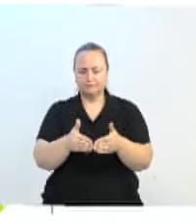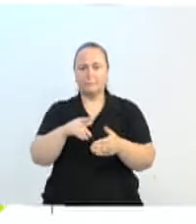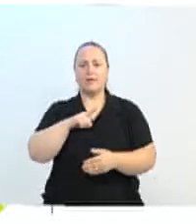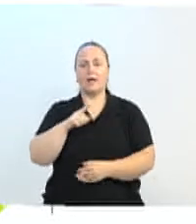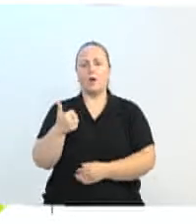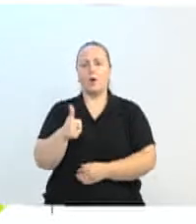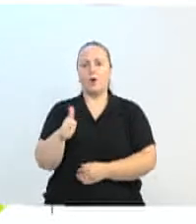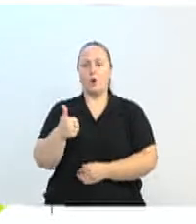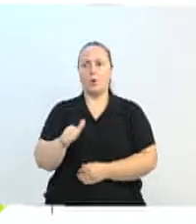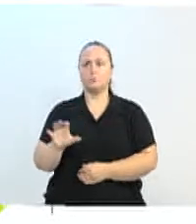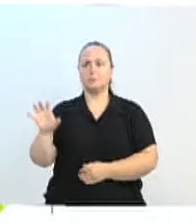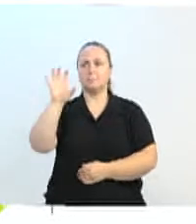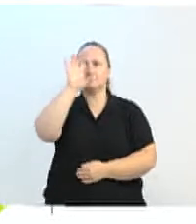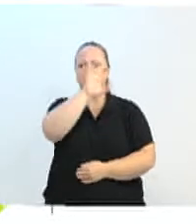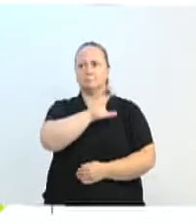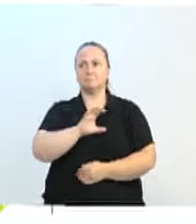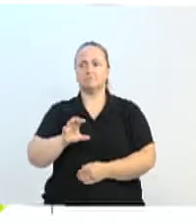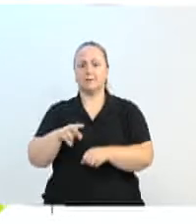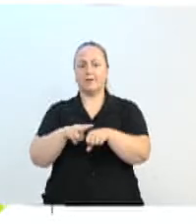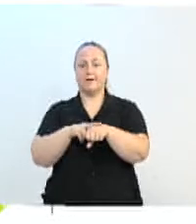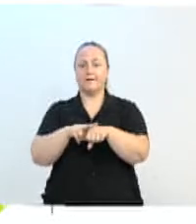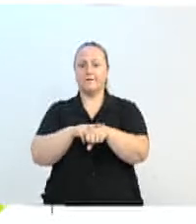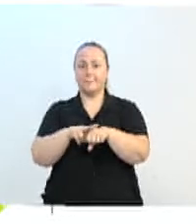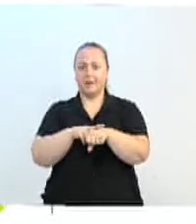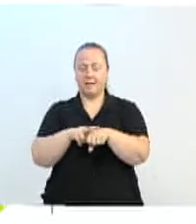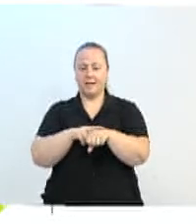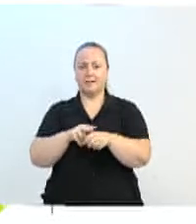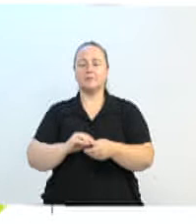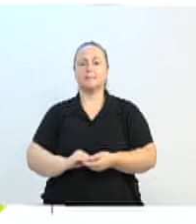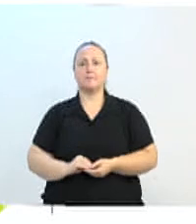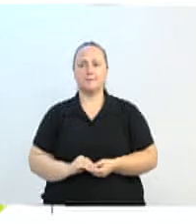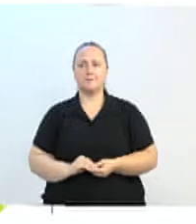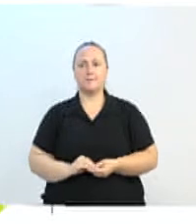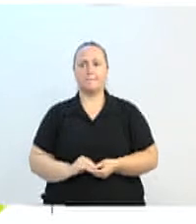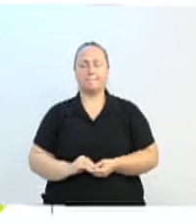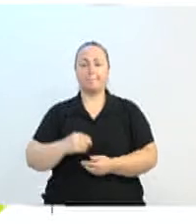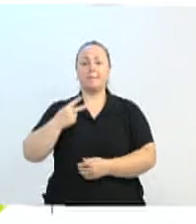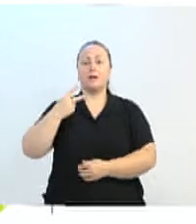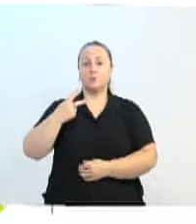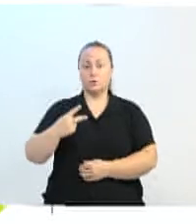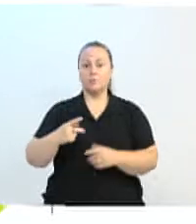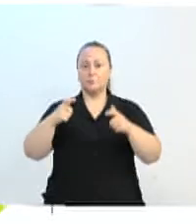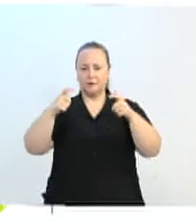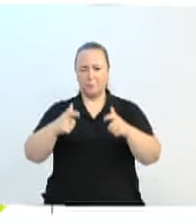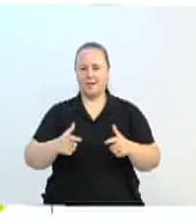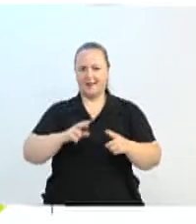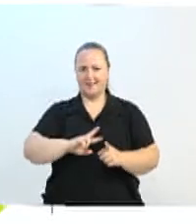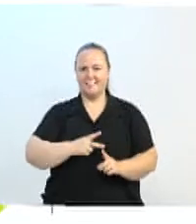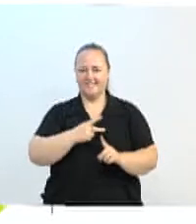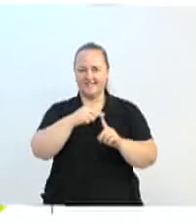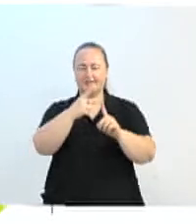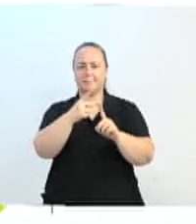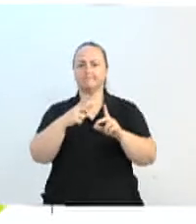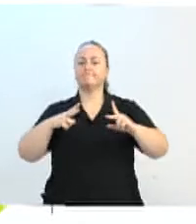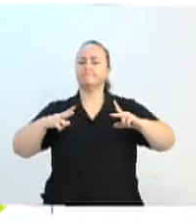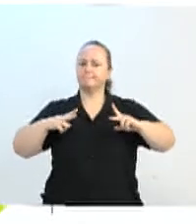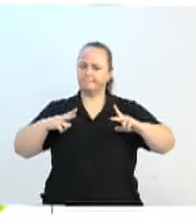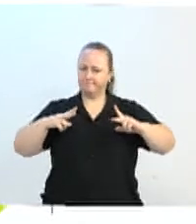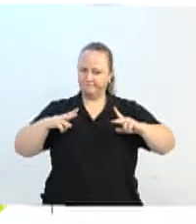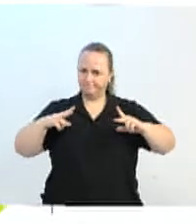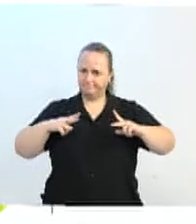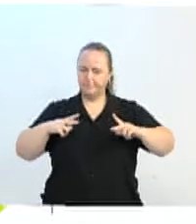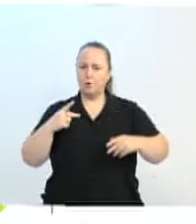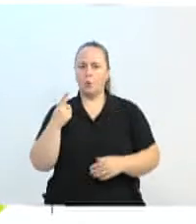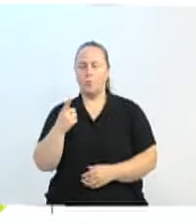distribuídos que estão lá na cor verde. Temos dois centros de inovação que são privados, um deles